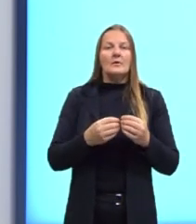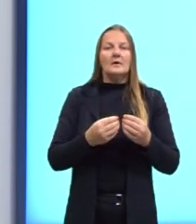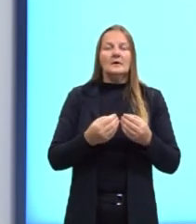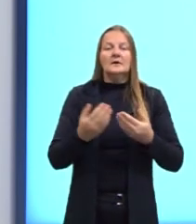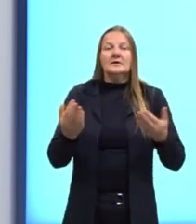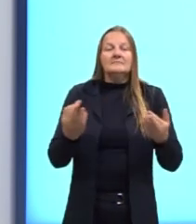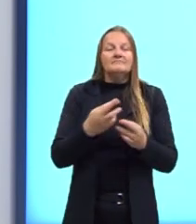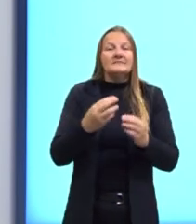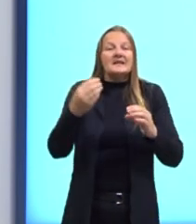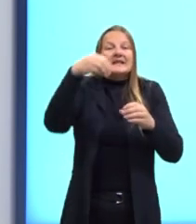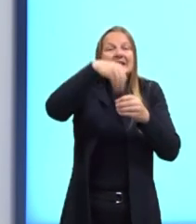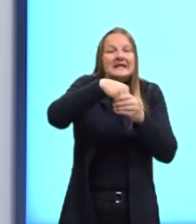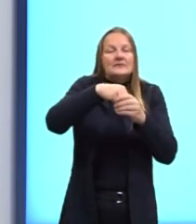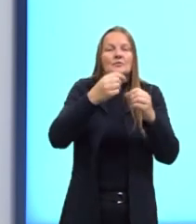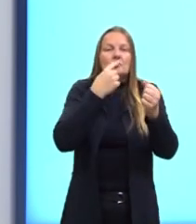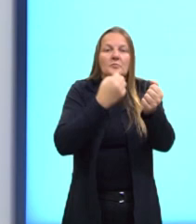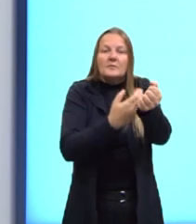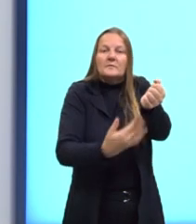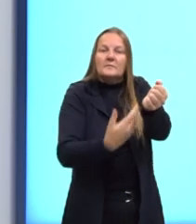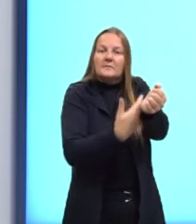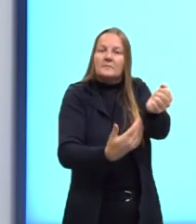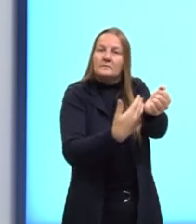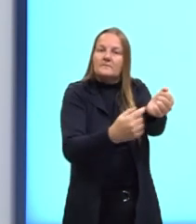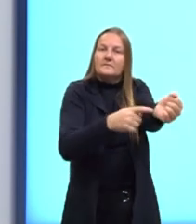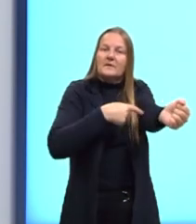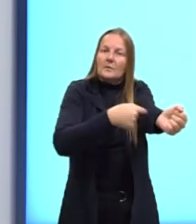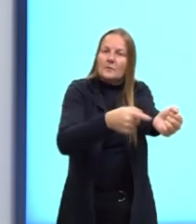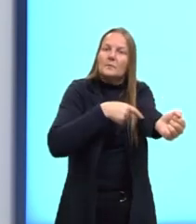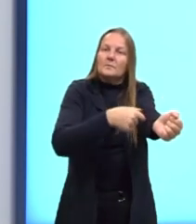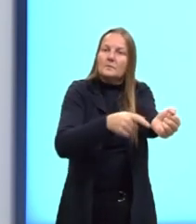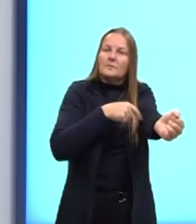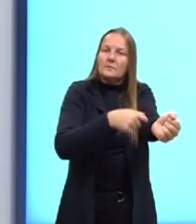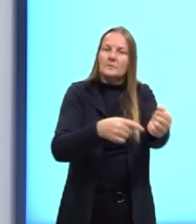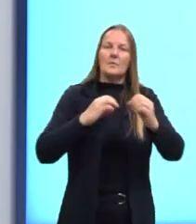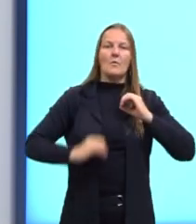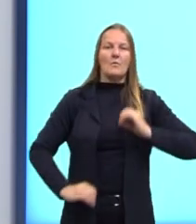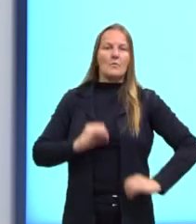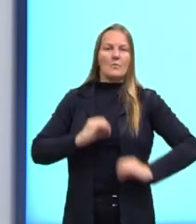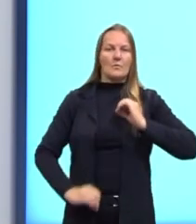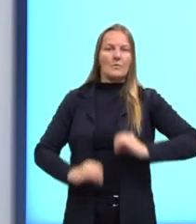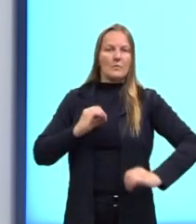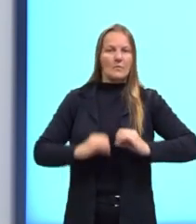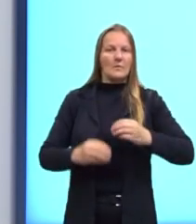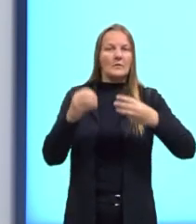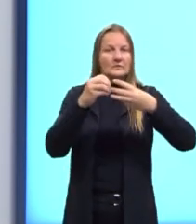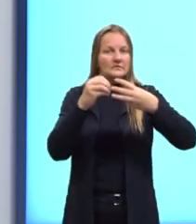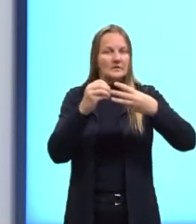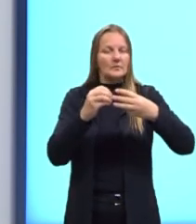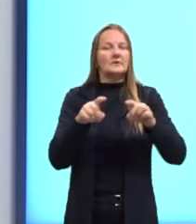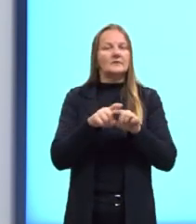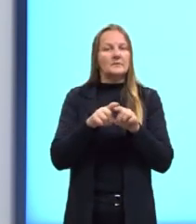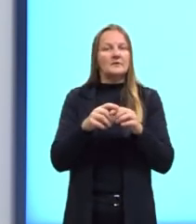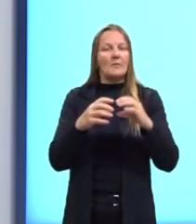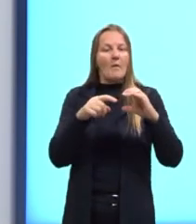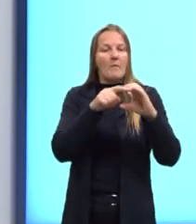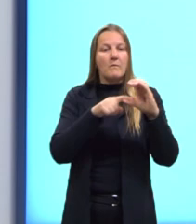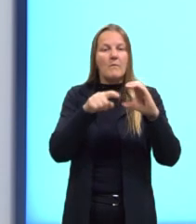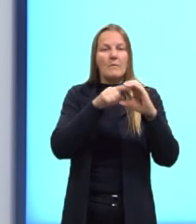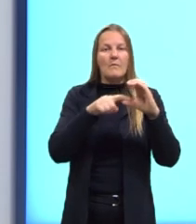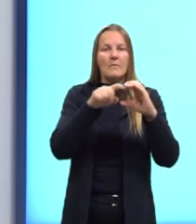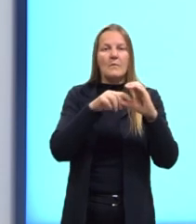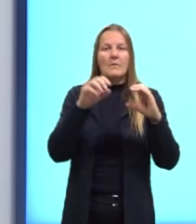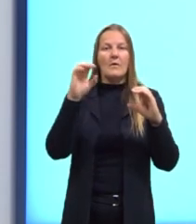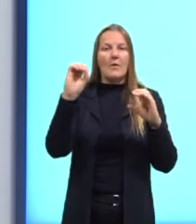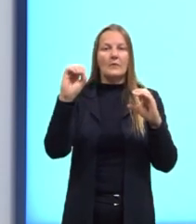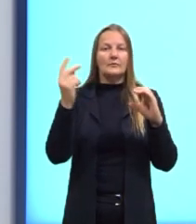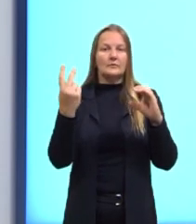corrente sanguínea. Dessa célula na corrente sanguínea. Vai dificultar também que ela segure a molécula de gás